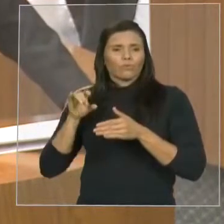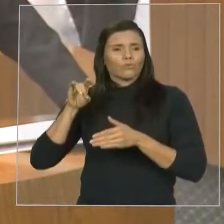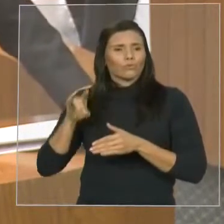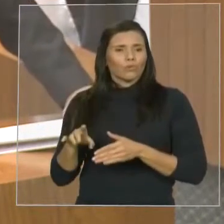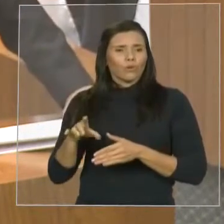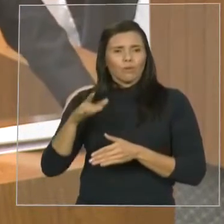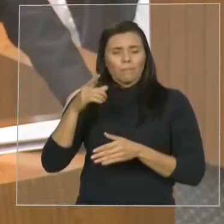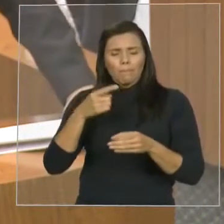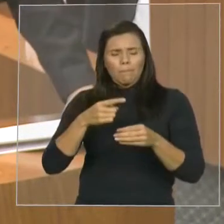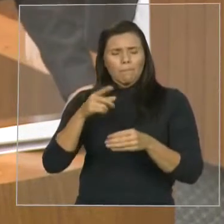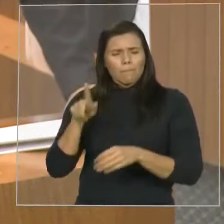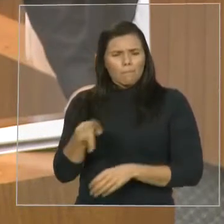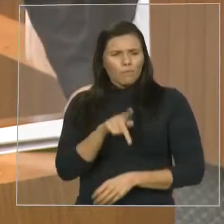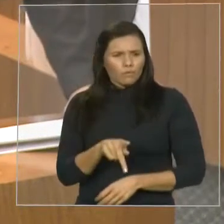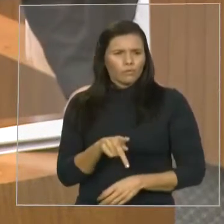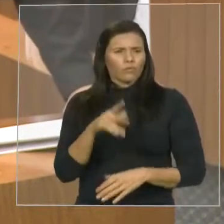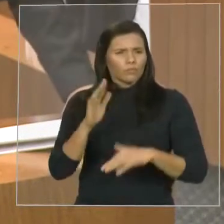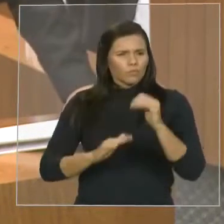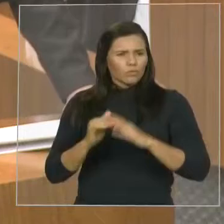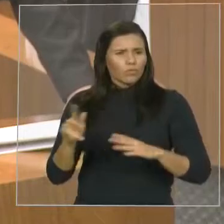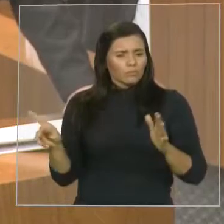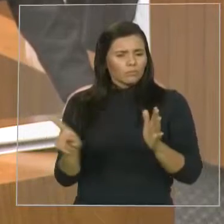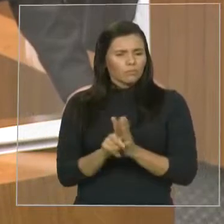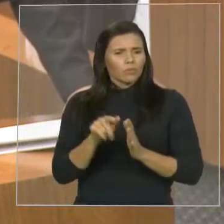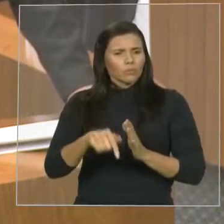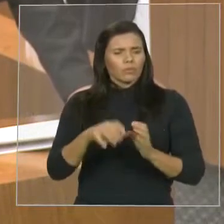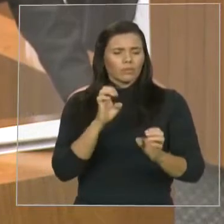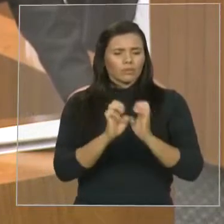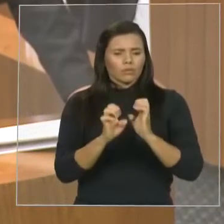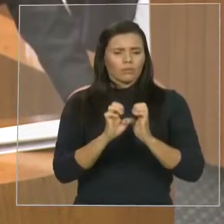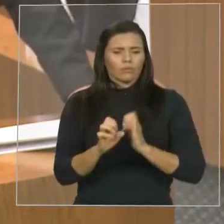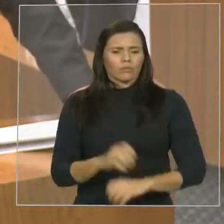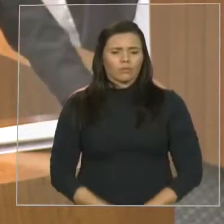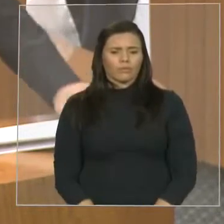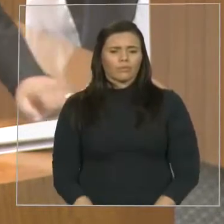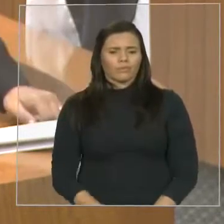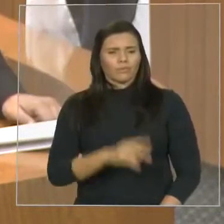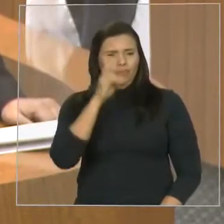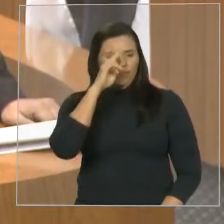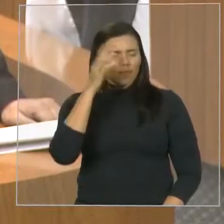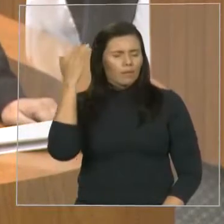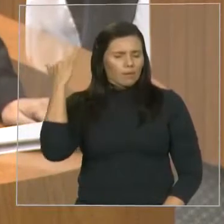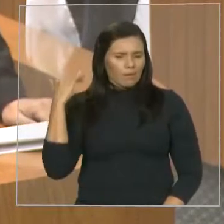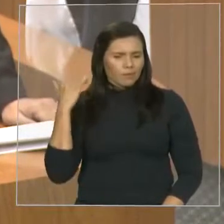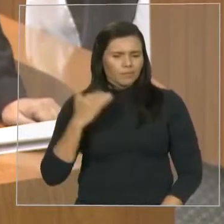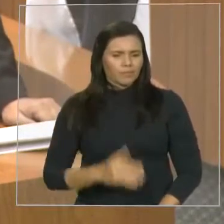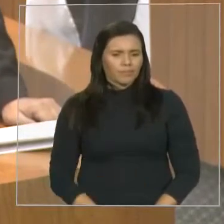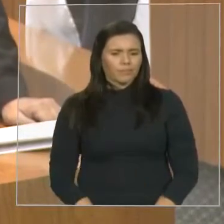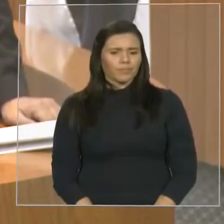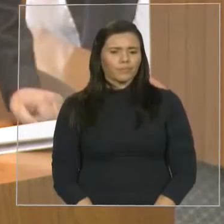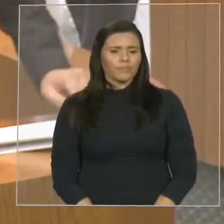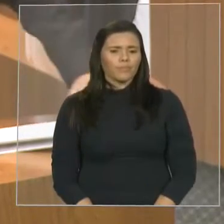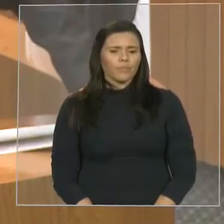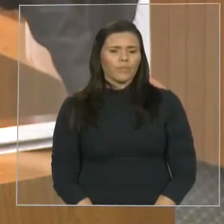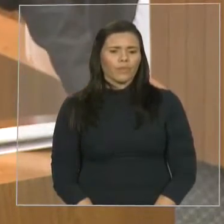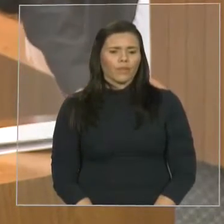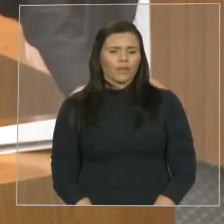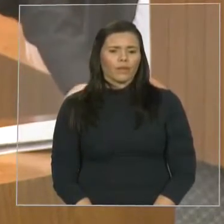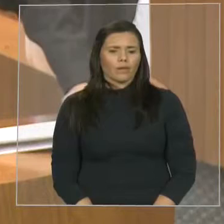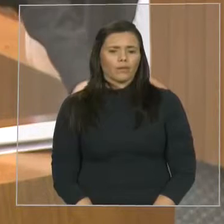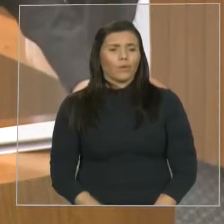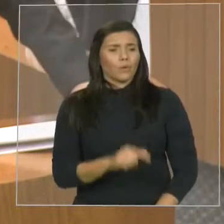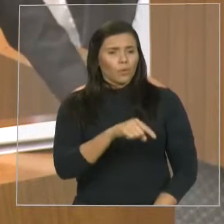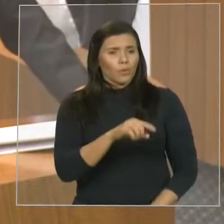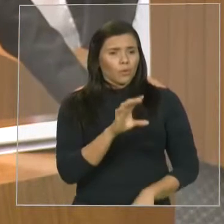cerca de 15 anos de existência do campus da UEMA, à época, não tem nenhum professor efetivo. O curso,